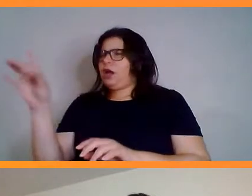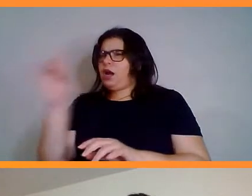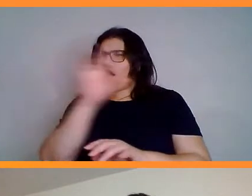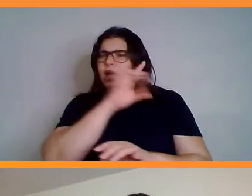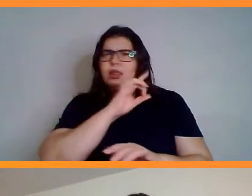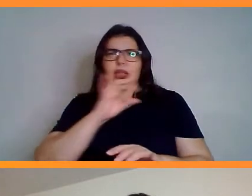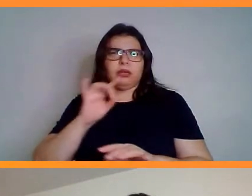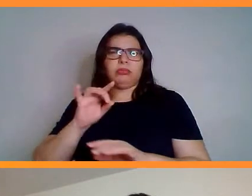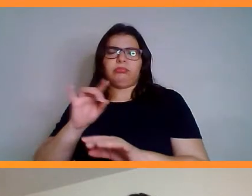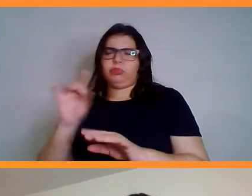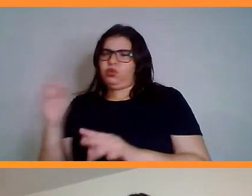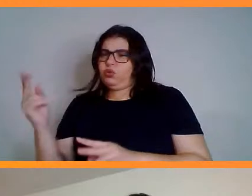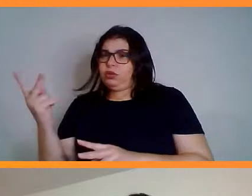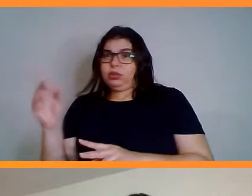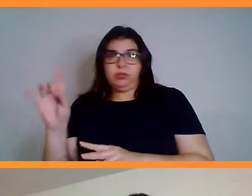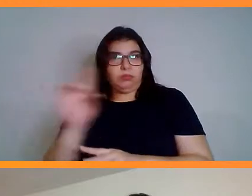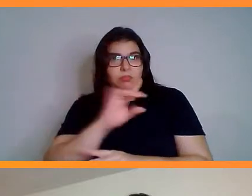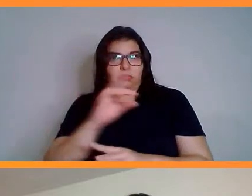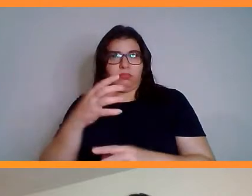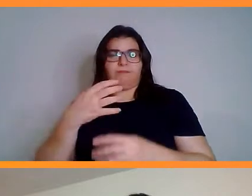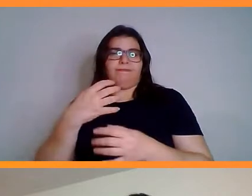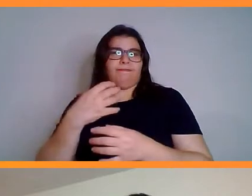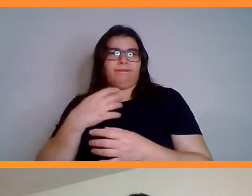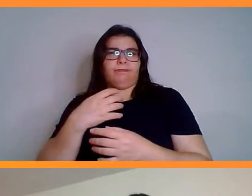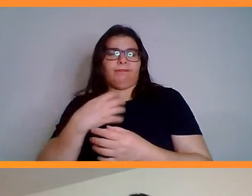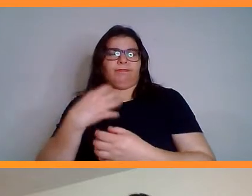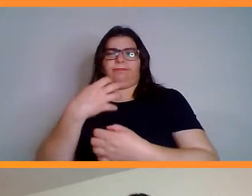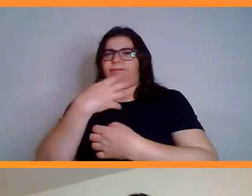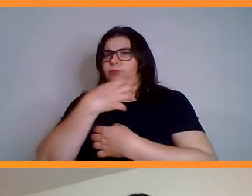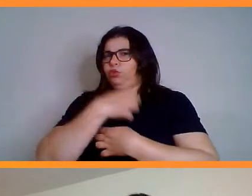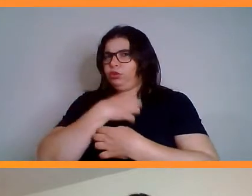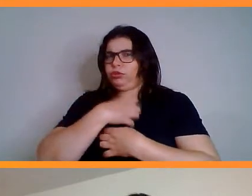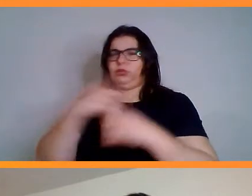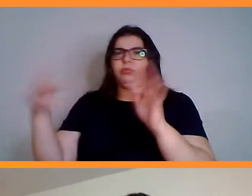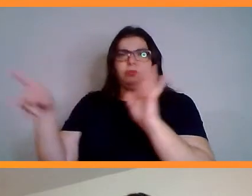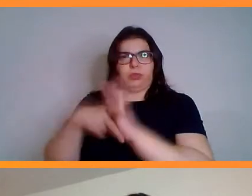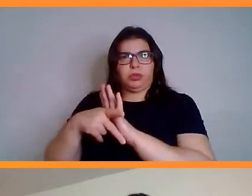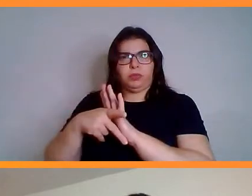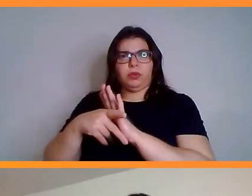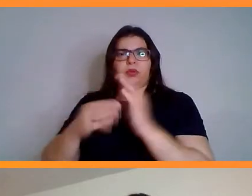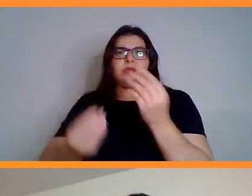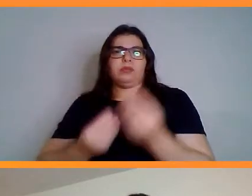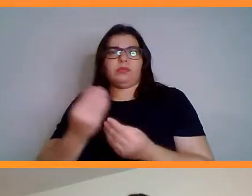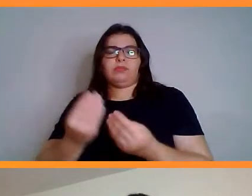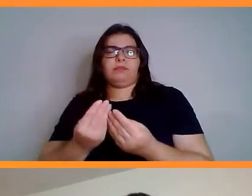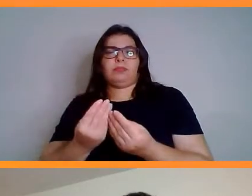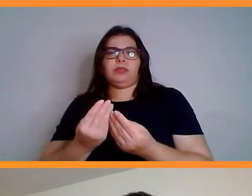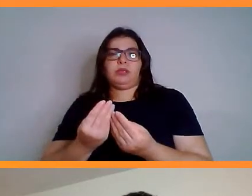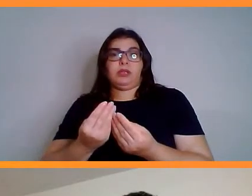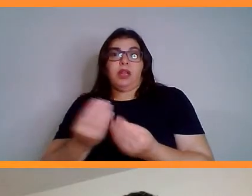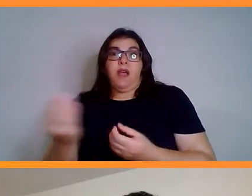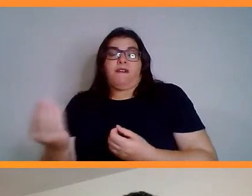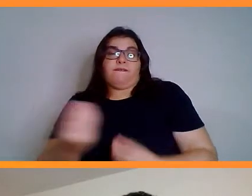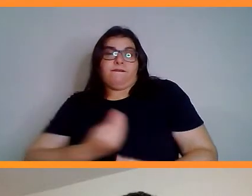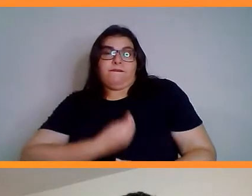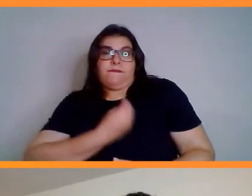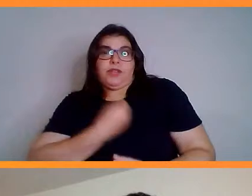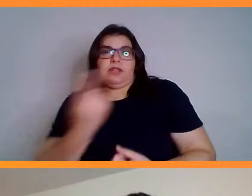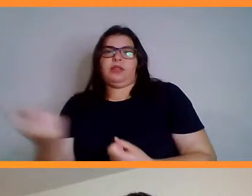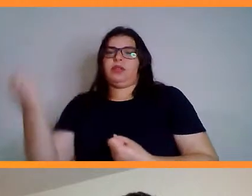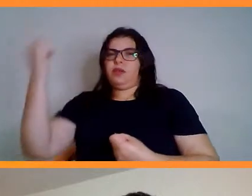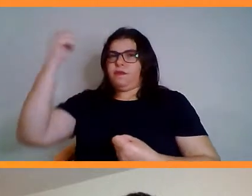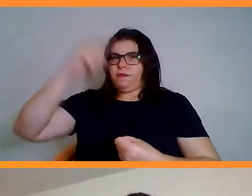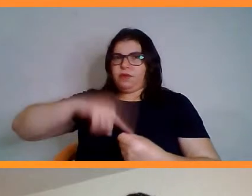ter clones, se for o caso de querer reviver alguém, né, ou rever alguém. Existe uma discussão sobre a clonagem